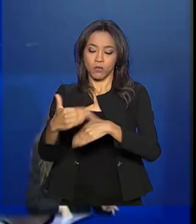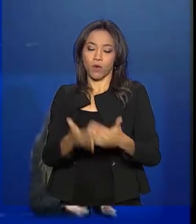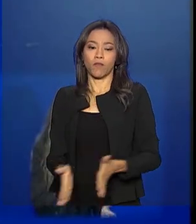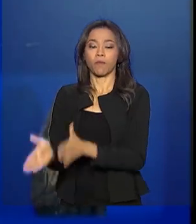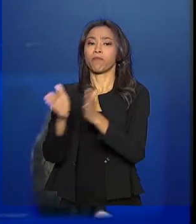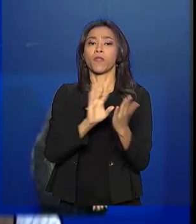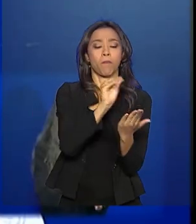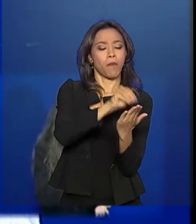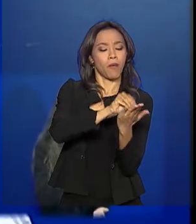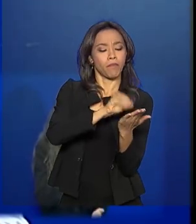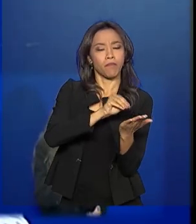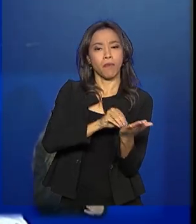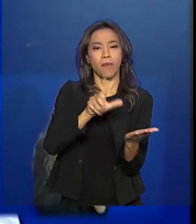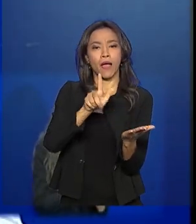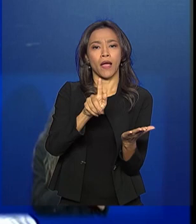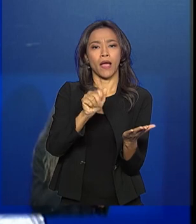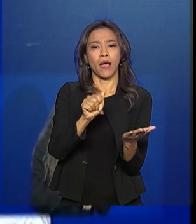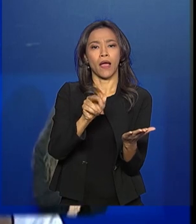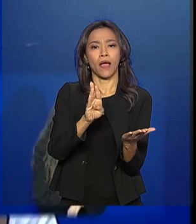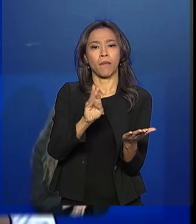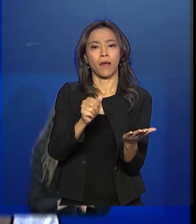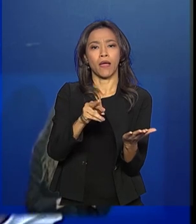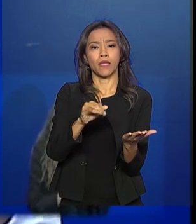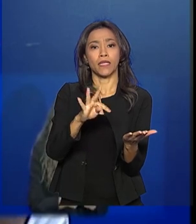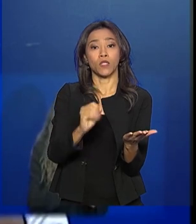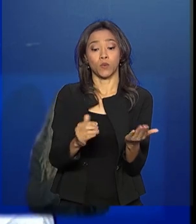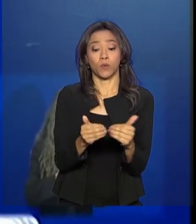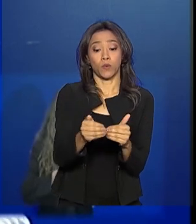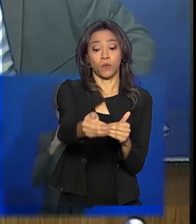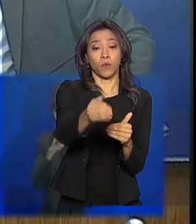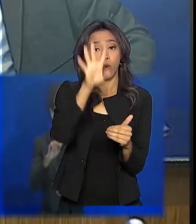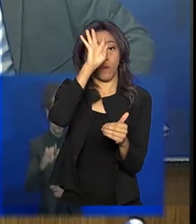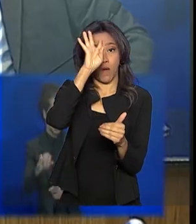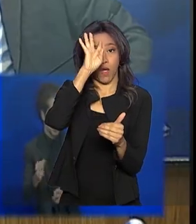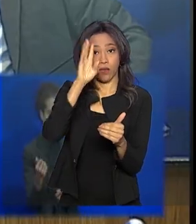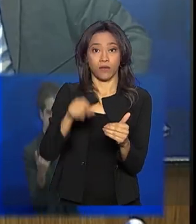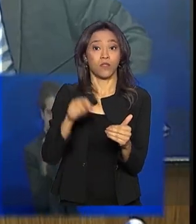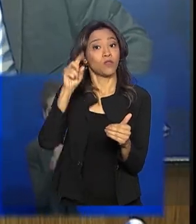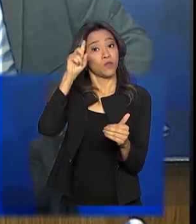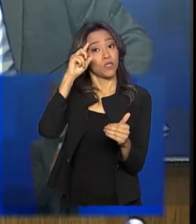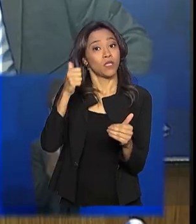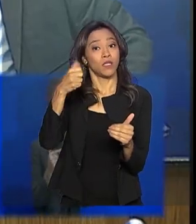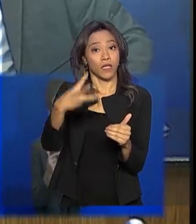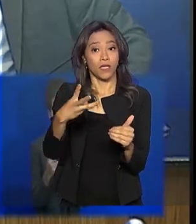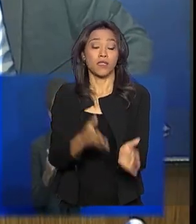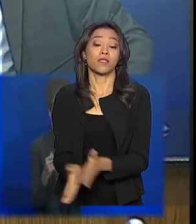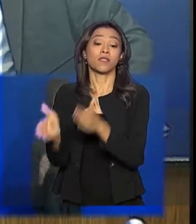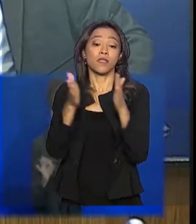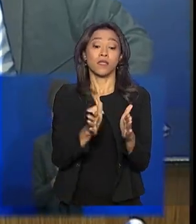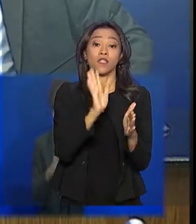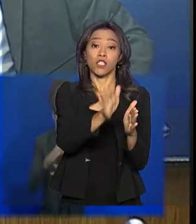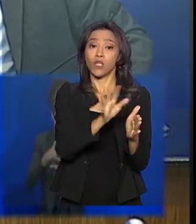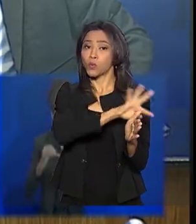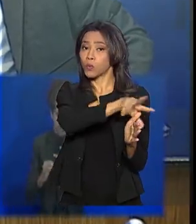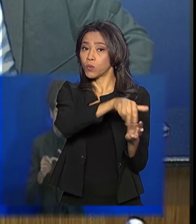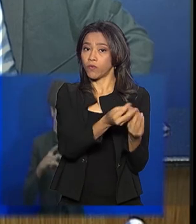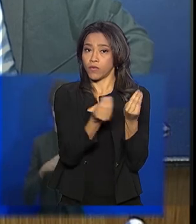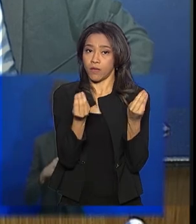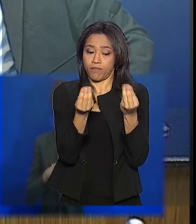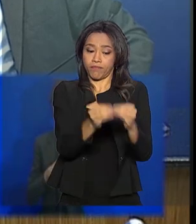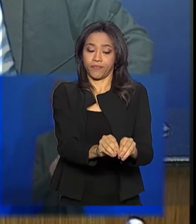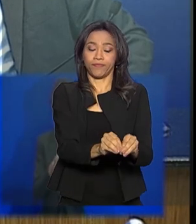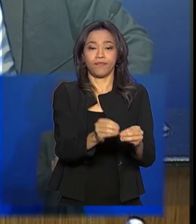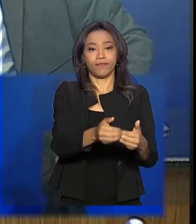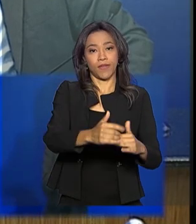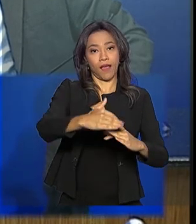vão ser publicados na quarta-feira, dia 13. Já os resultados vão ser divulgados na página do participante e no aplicativo do Enem,